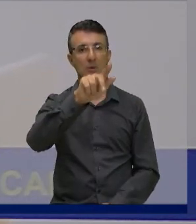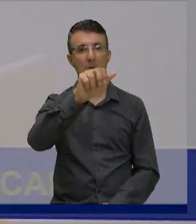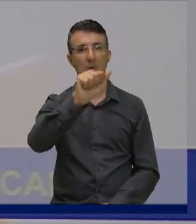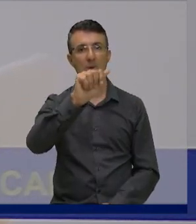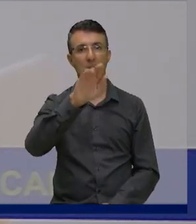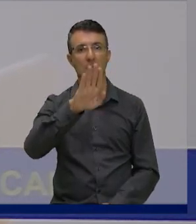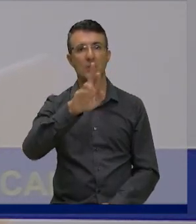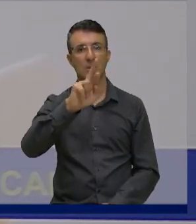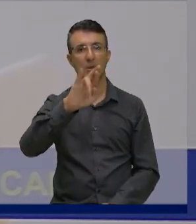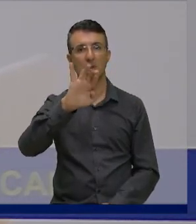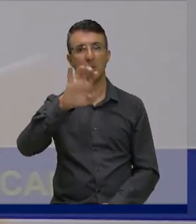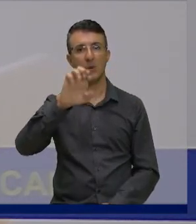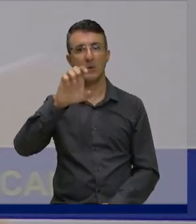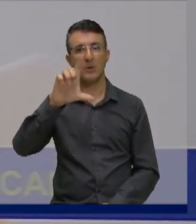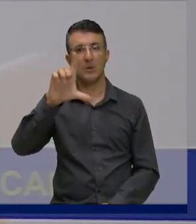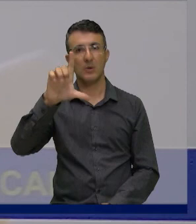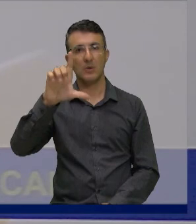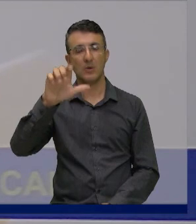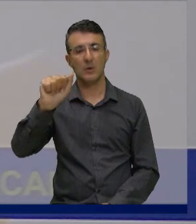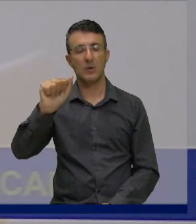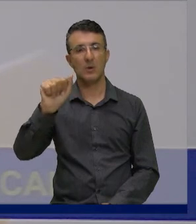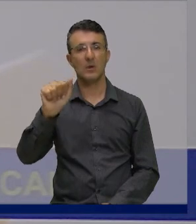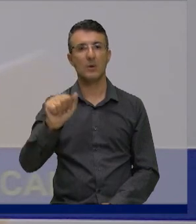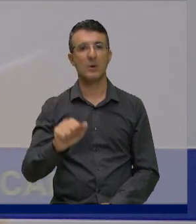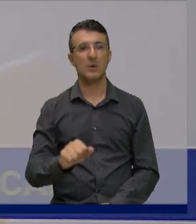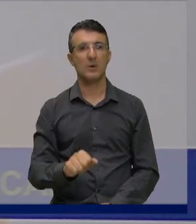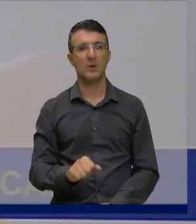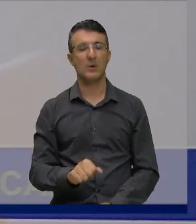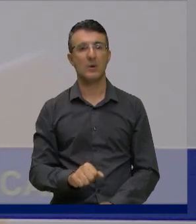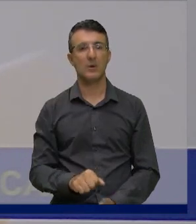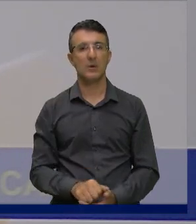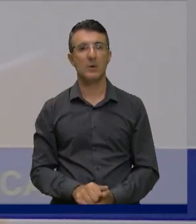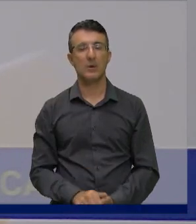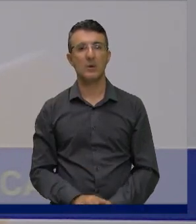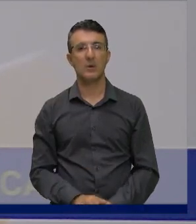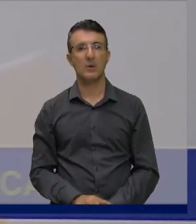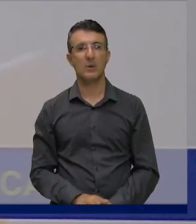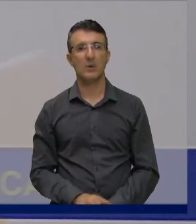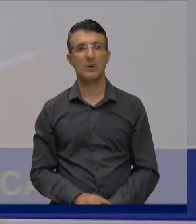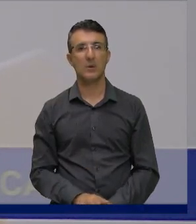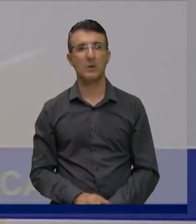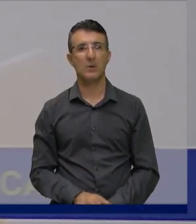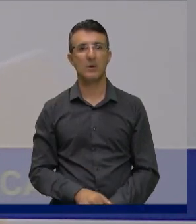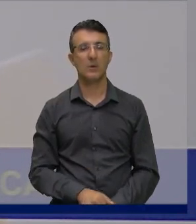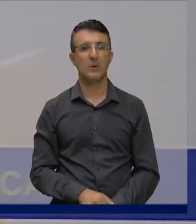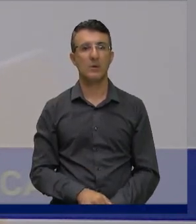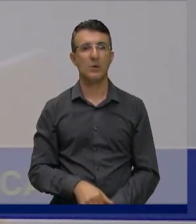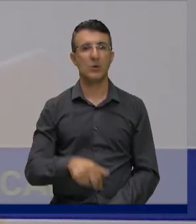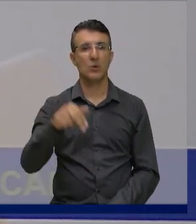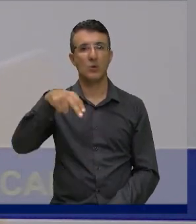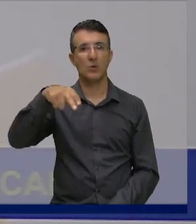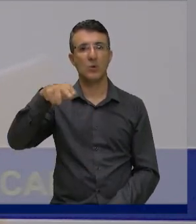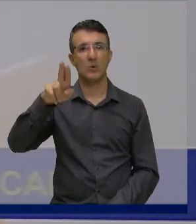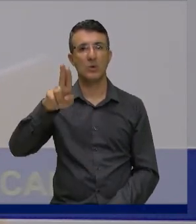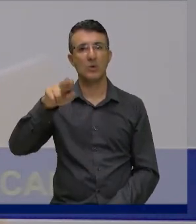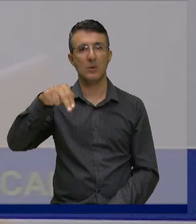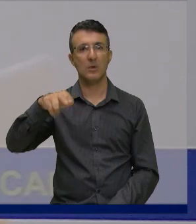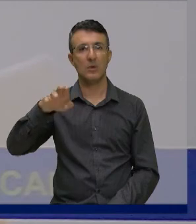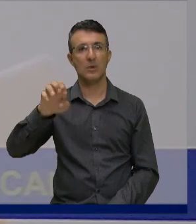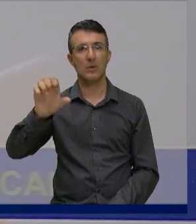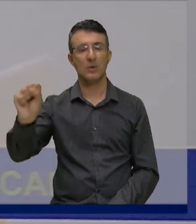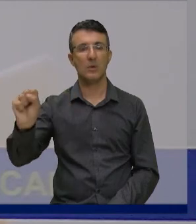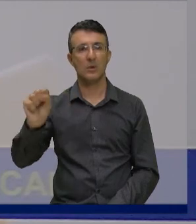Gabriela Trazatti Gabriela Trazatti Nunes Hélio da Silva